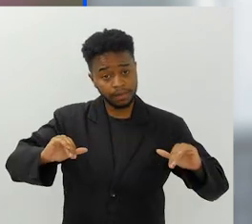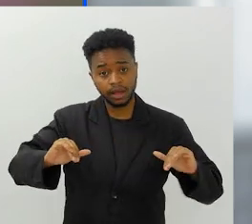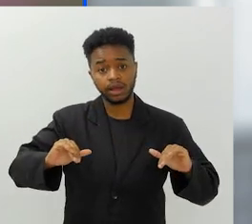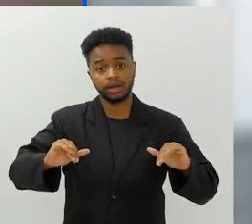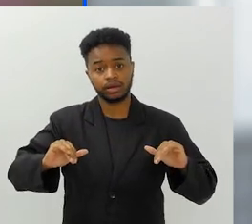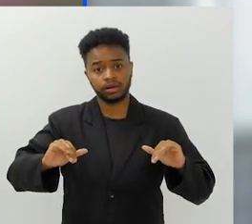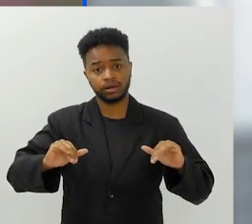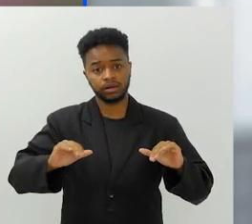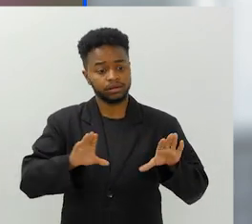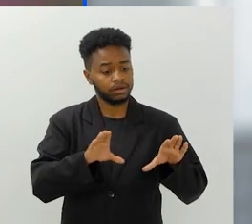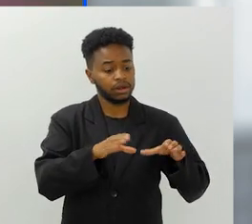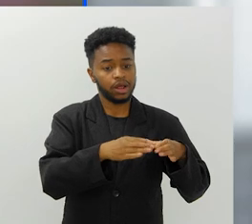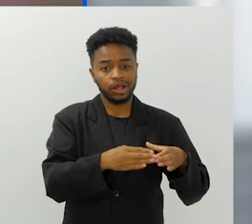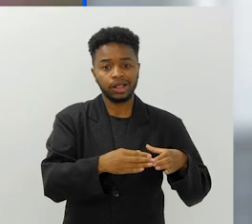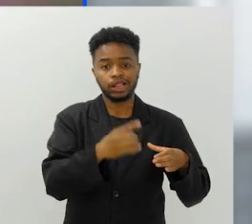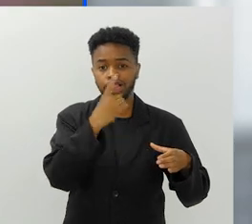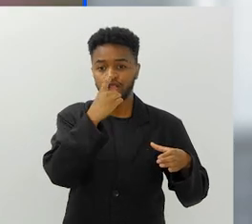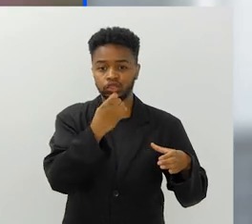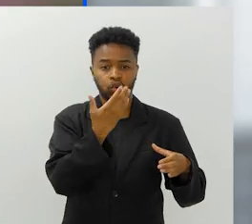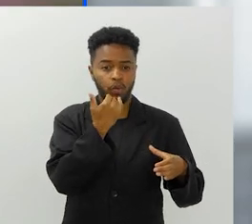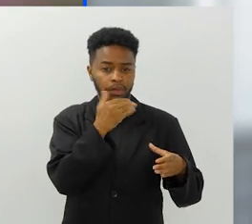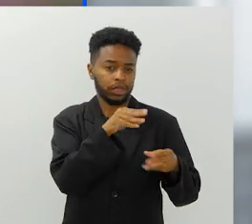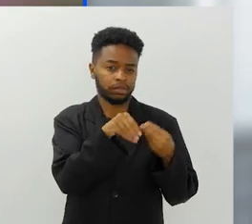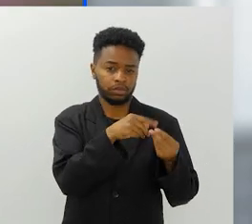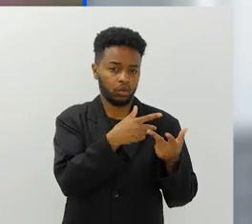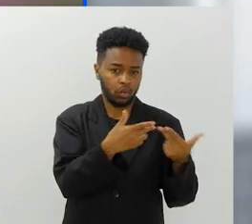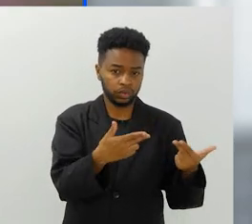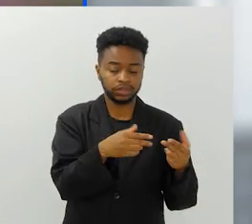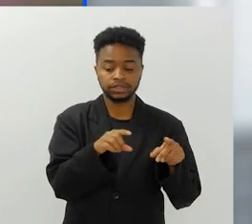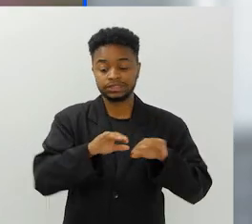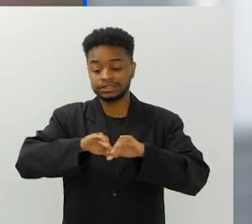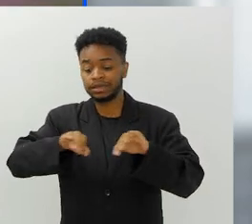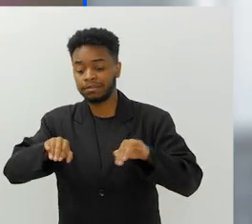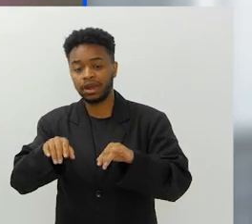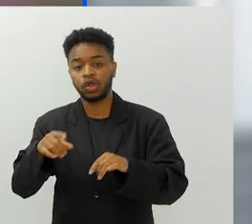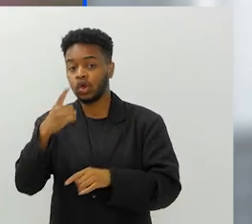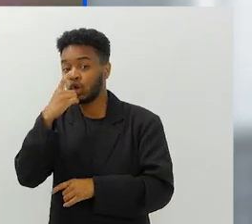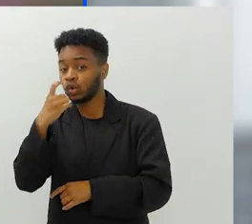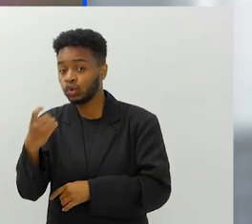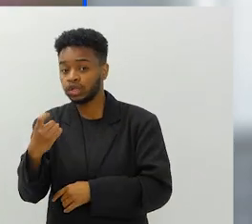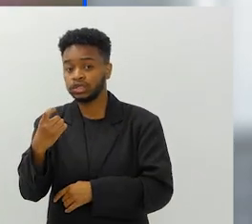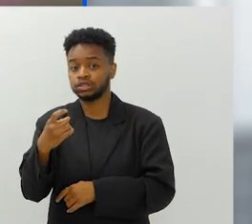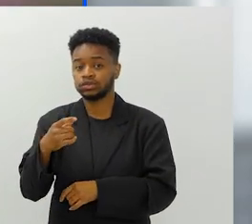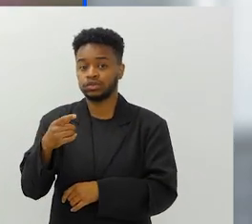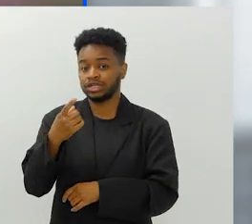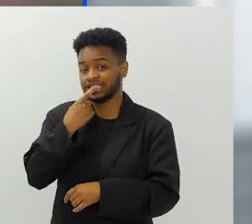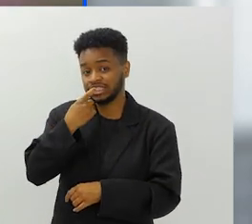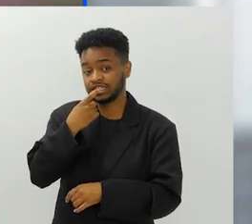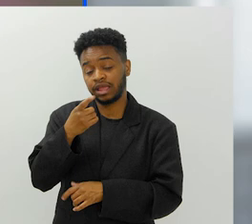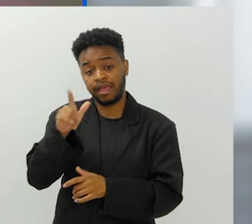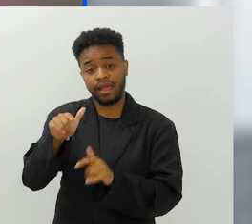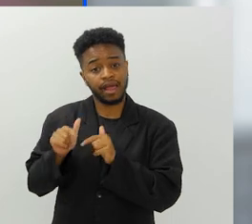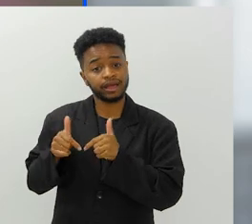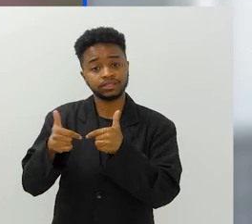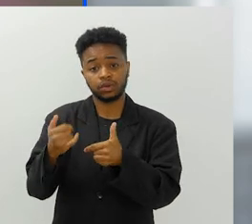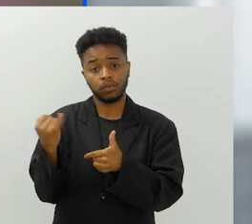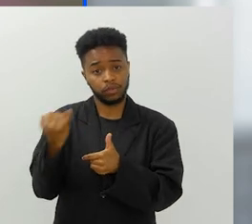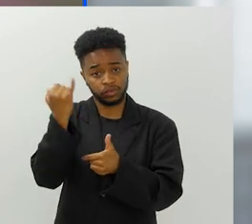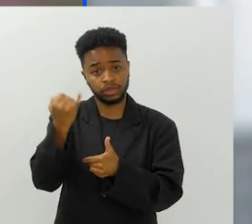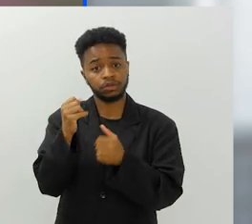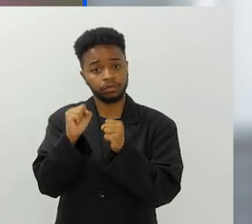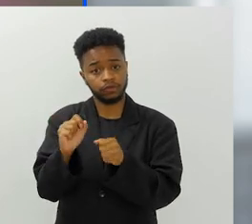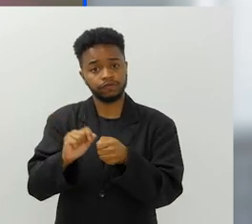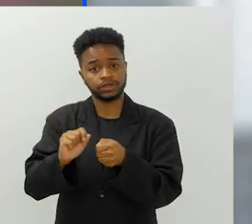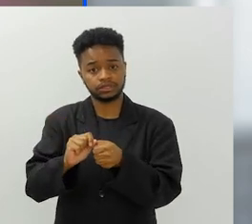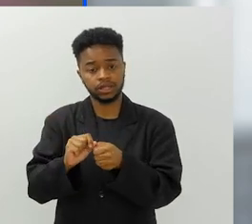lixo, separe seu lixo orgânico do seu lixo sólido, já é uma grande ação que você pode fazer e